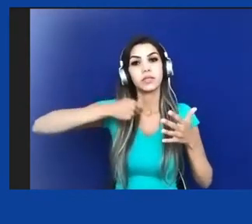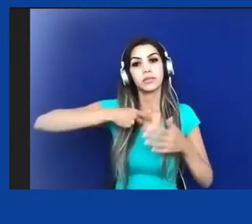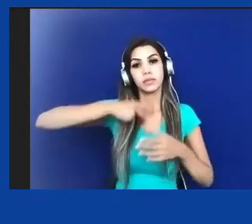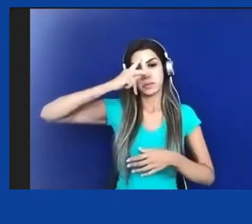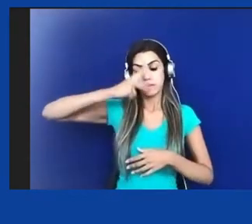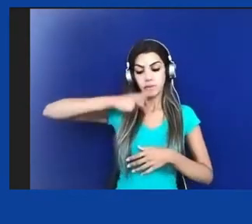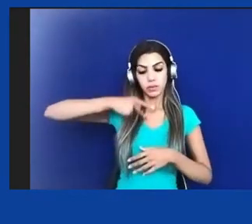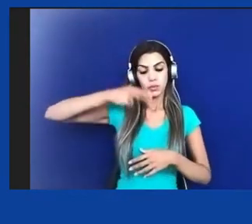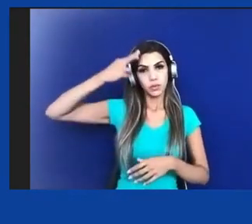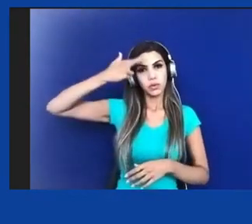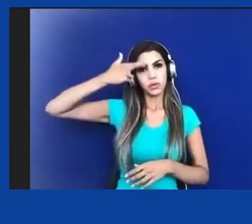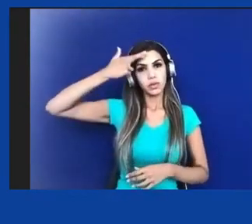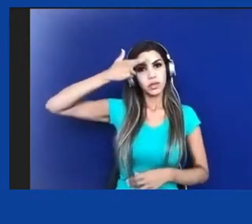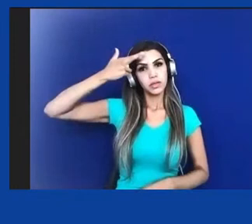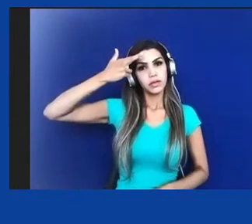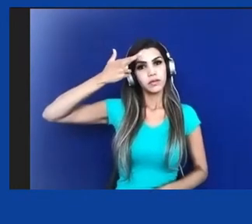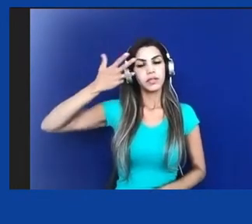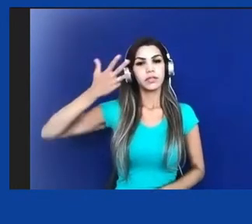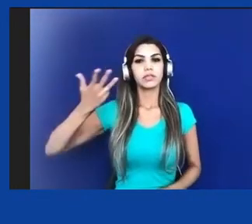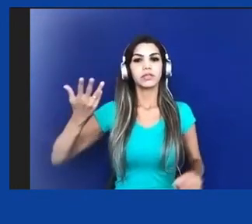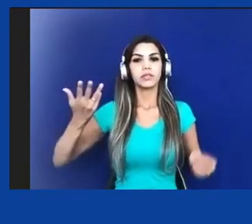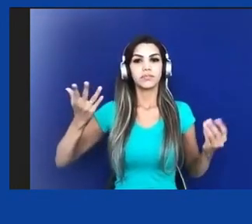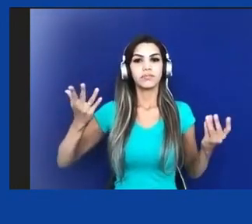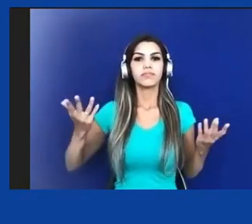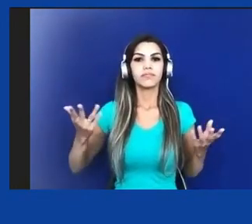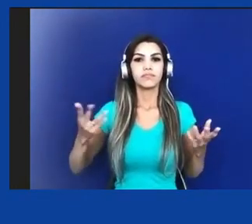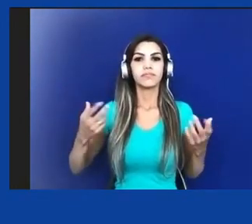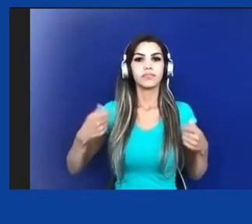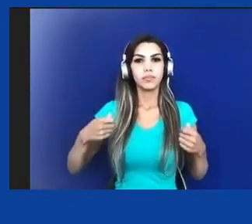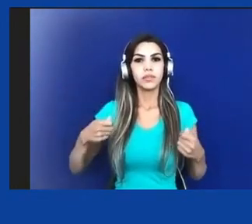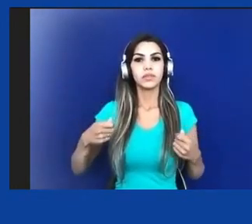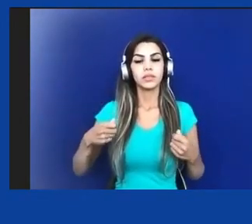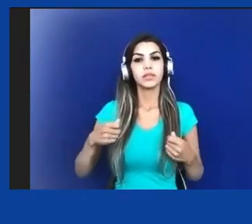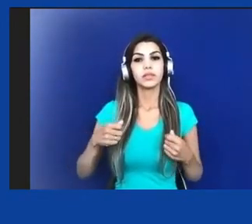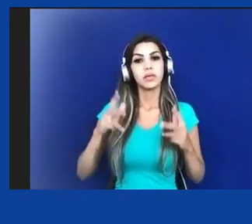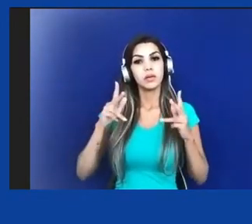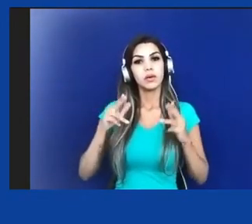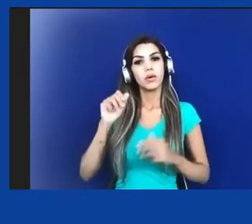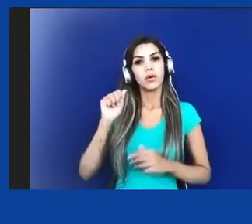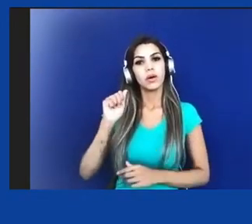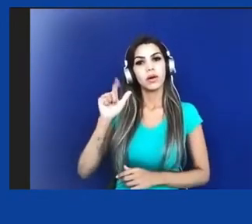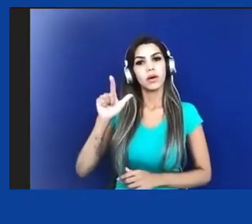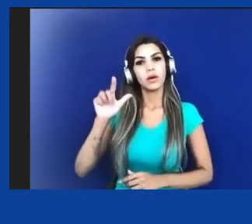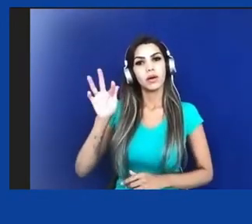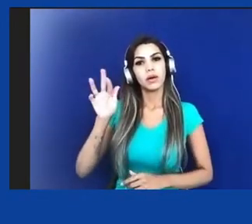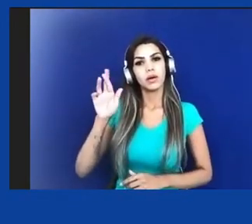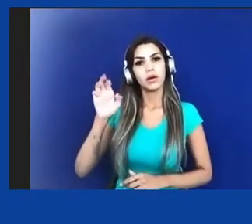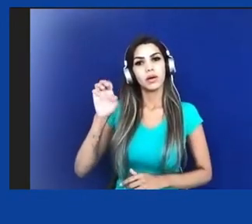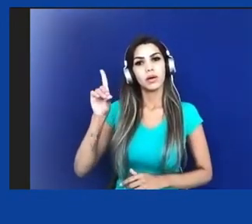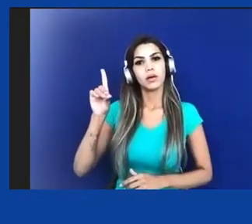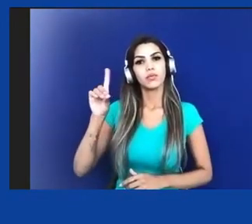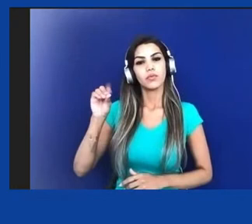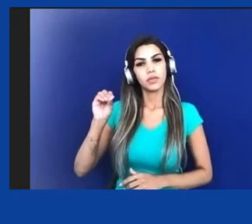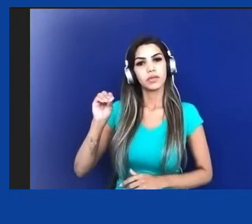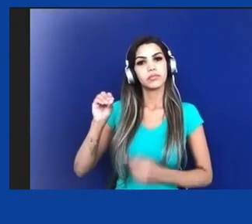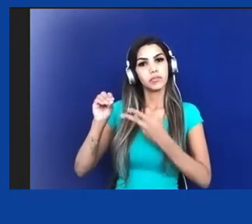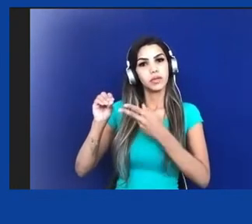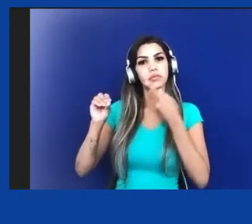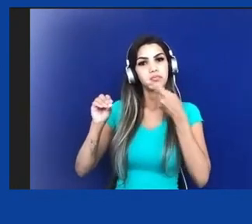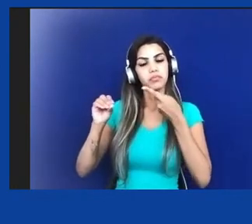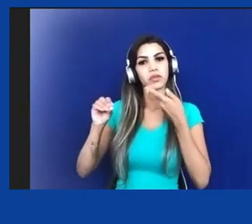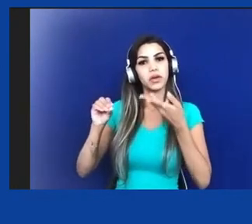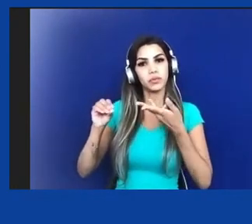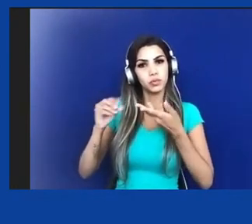magnificamente, Alfredo Wagner nos falou no nosso último encontro. Na